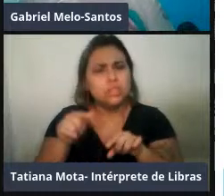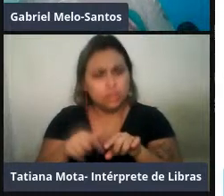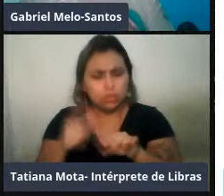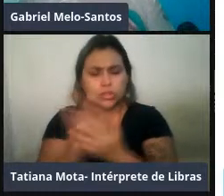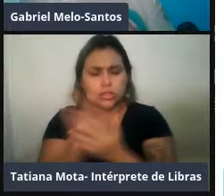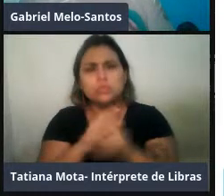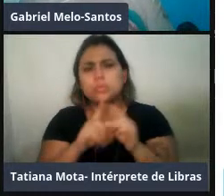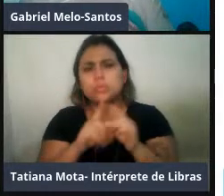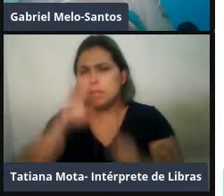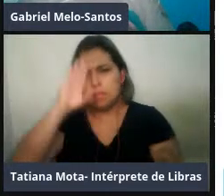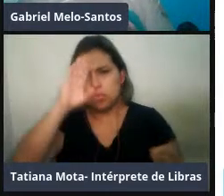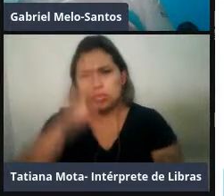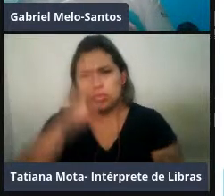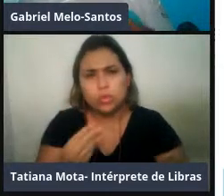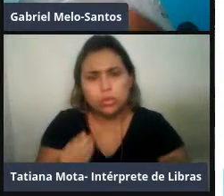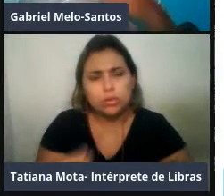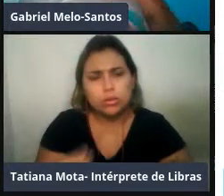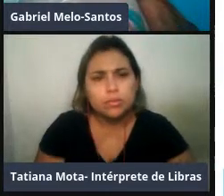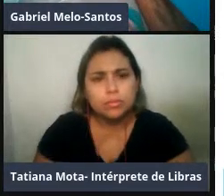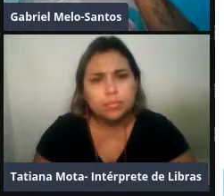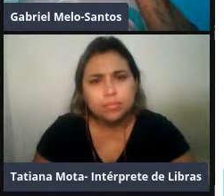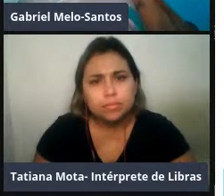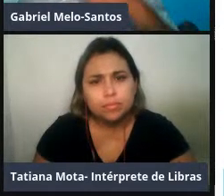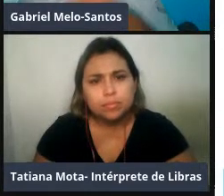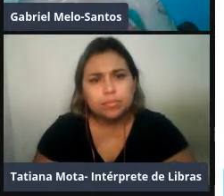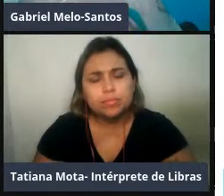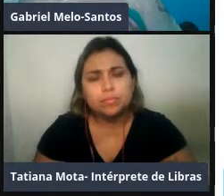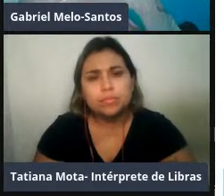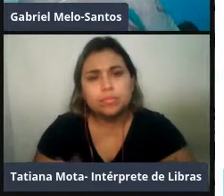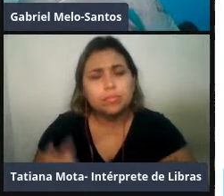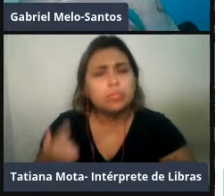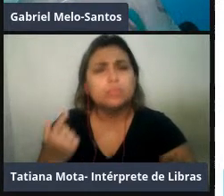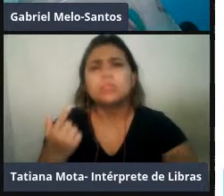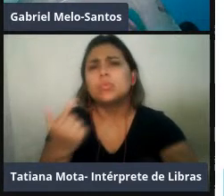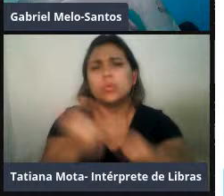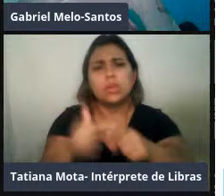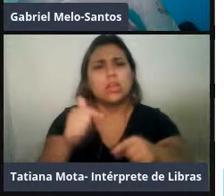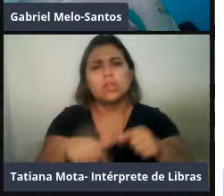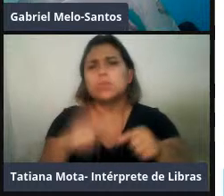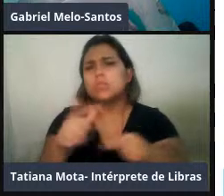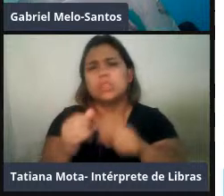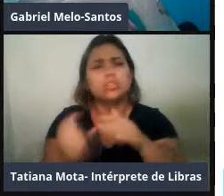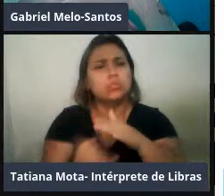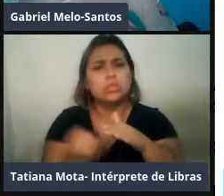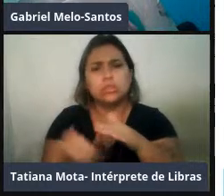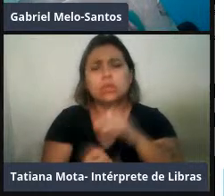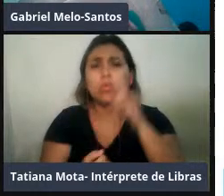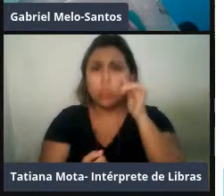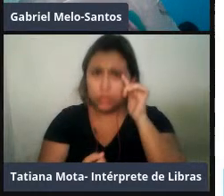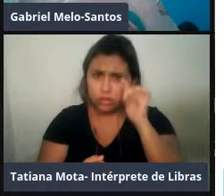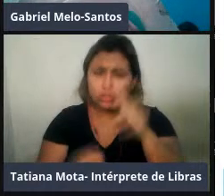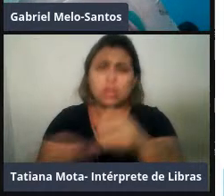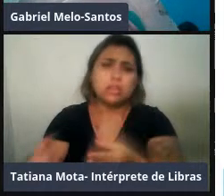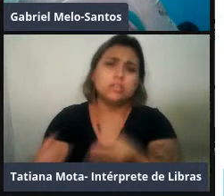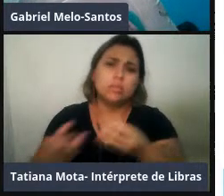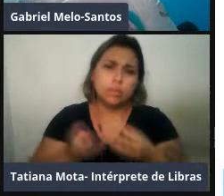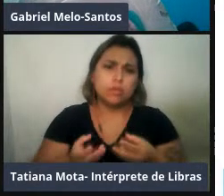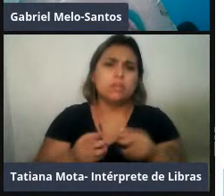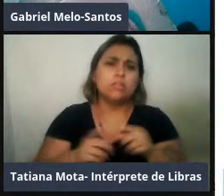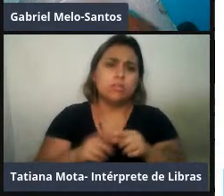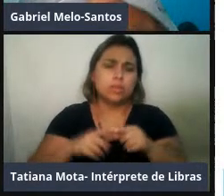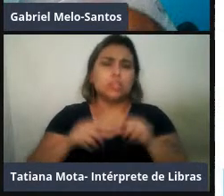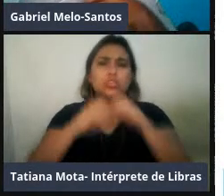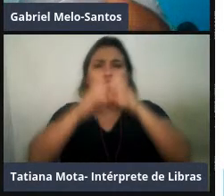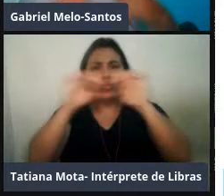que a gente não tem aqui uma instituição que consiga receber e tenha toda a estrutura necessária para uma reabilitação adequada.